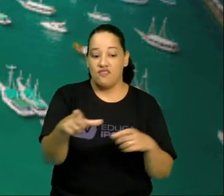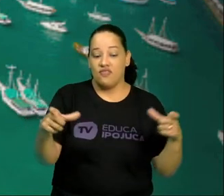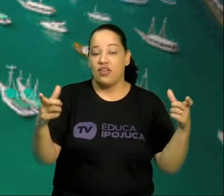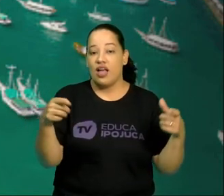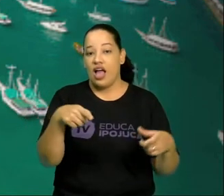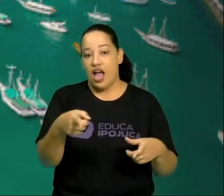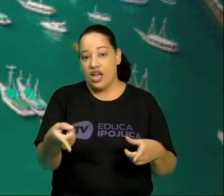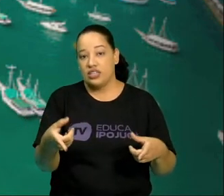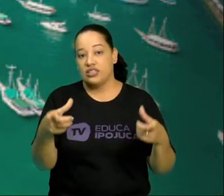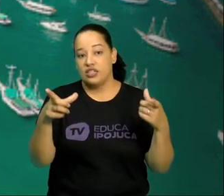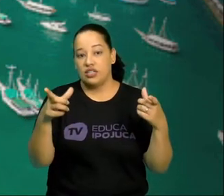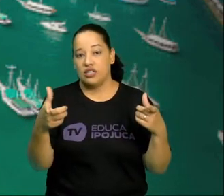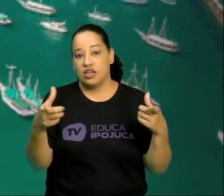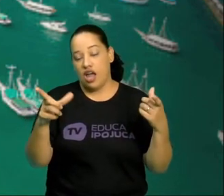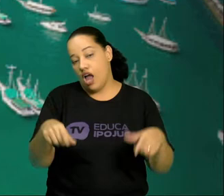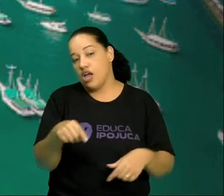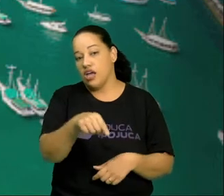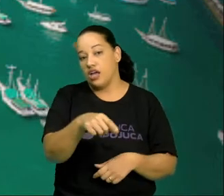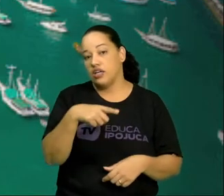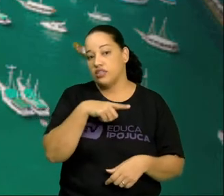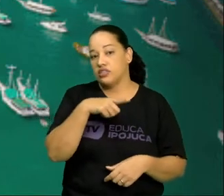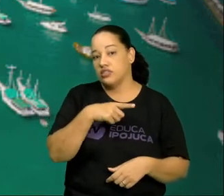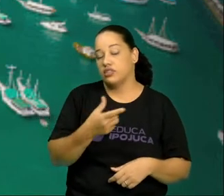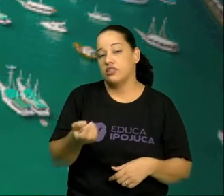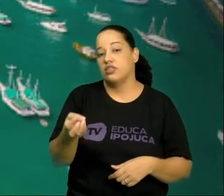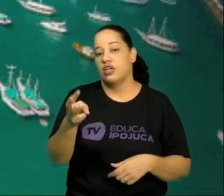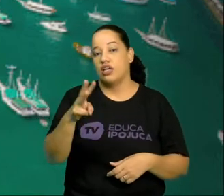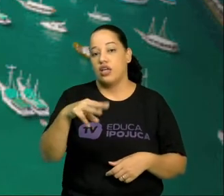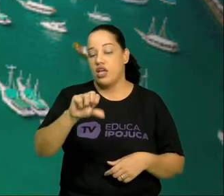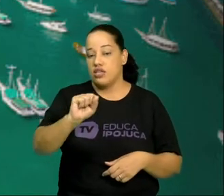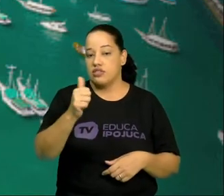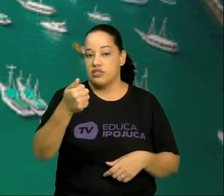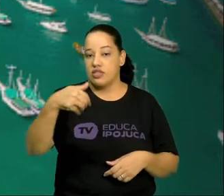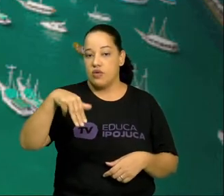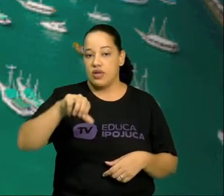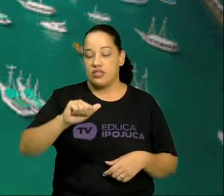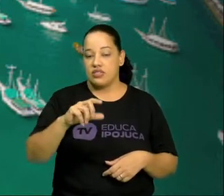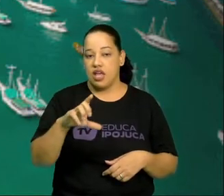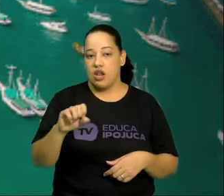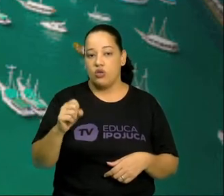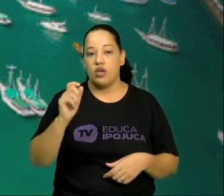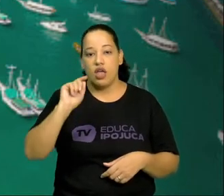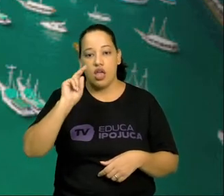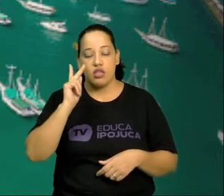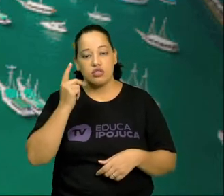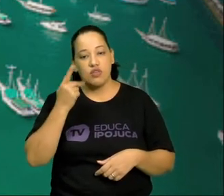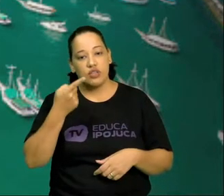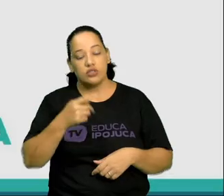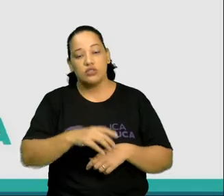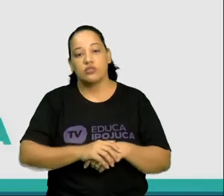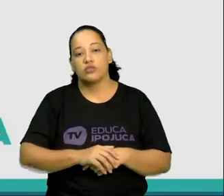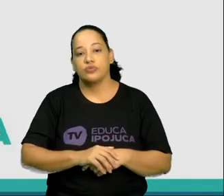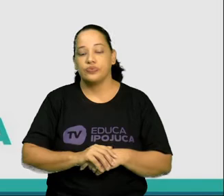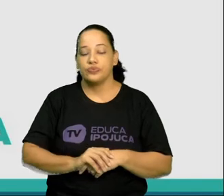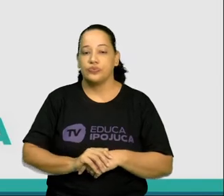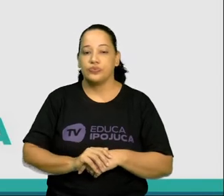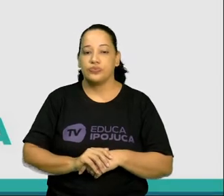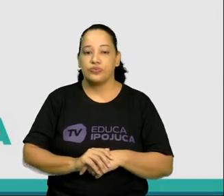Que é o forte de São Marcelo, em Salvador. Ali está o elevador Lacerda e está aqui o forte de São Marcelo.